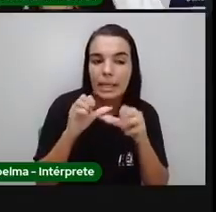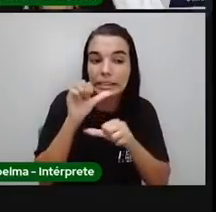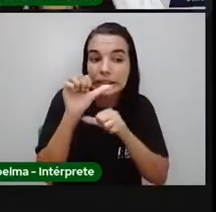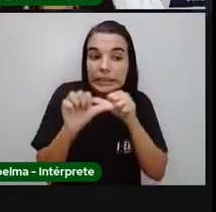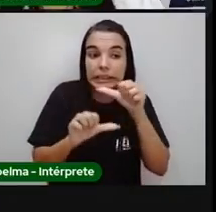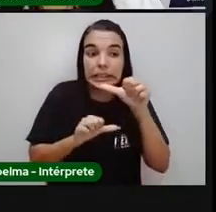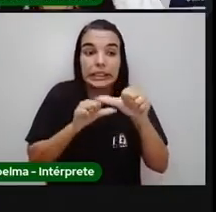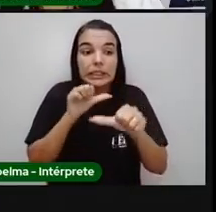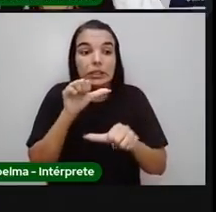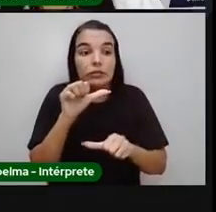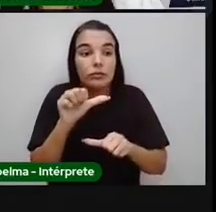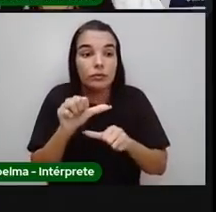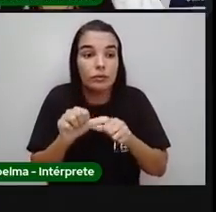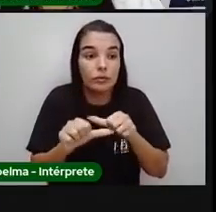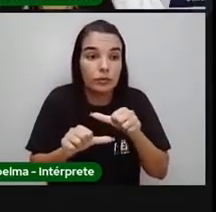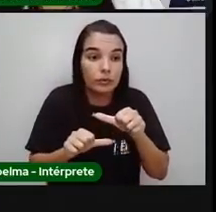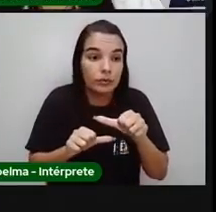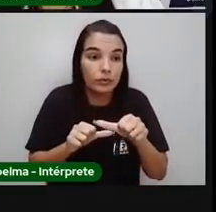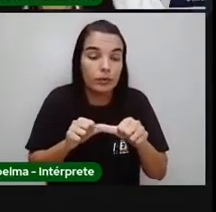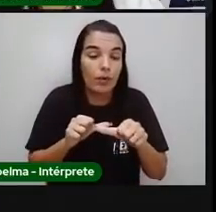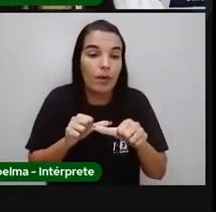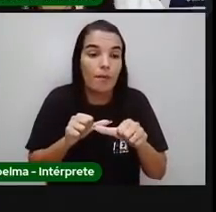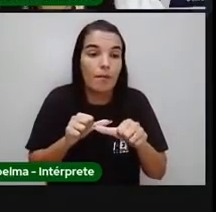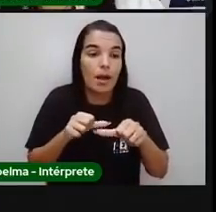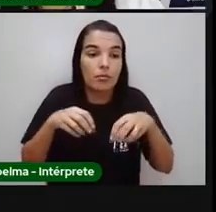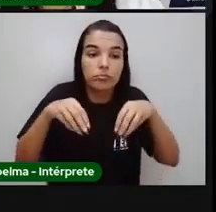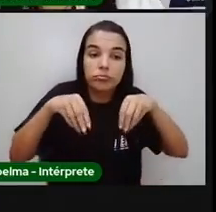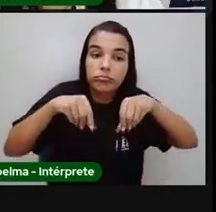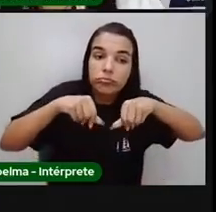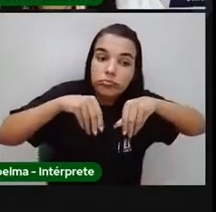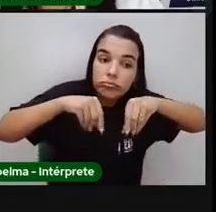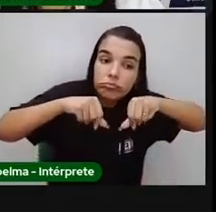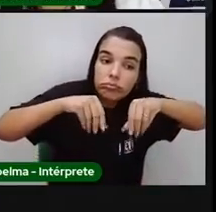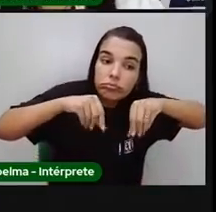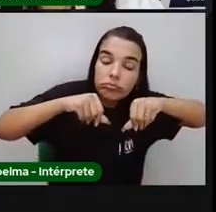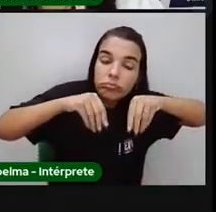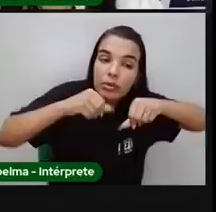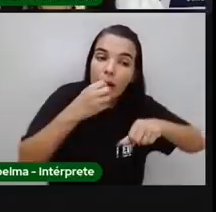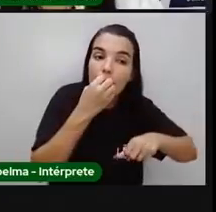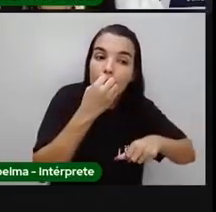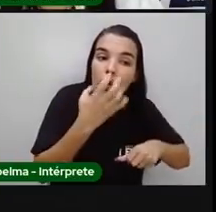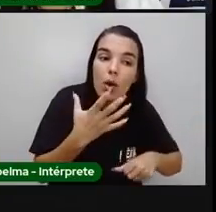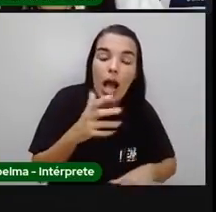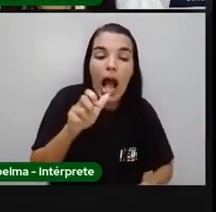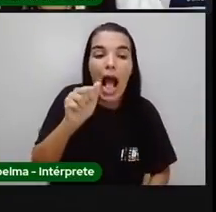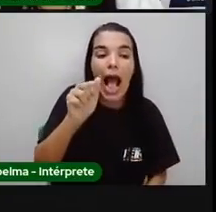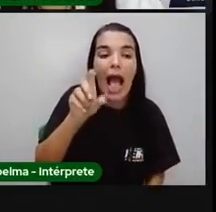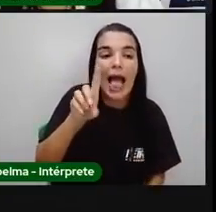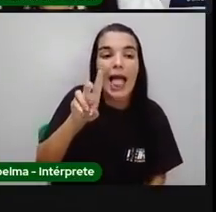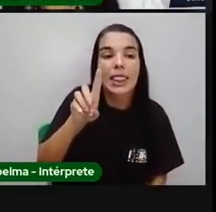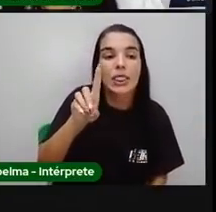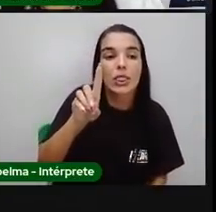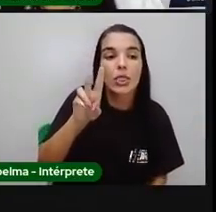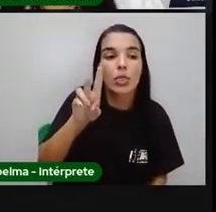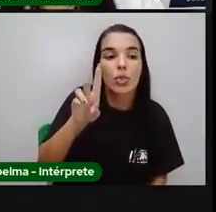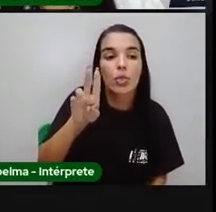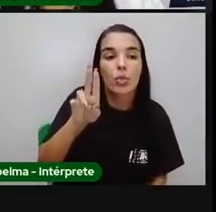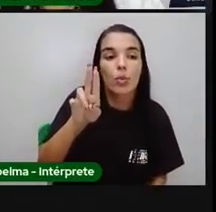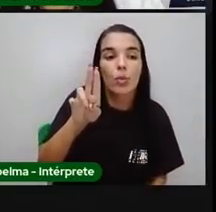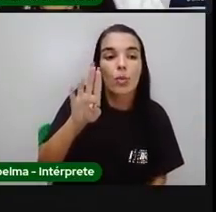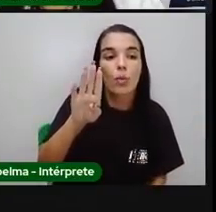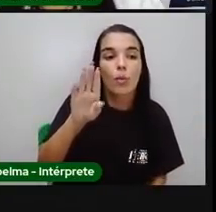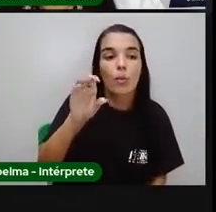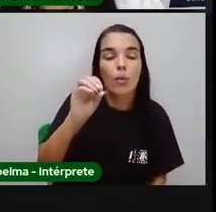esse animal morro em uma matéria que vai servir de agulho para as